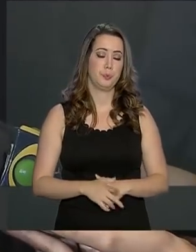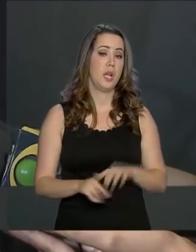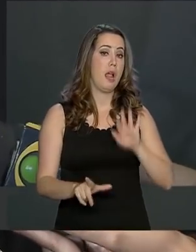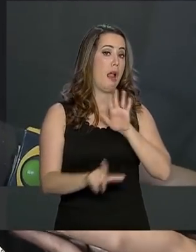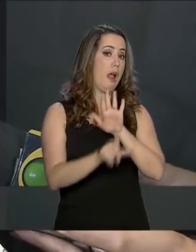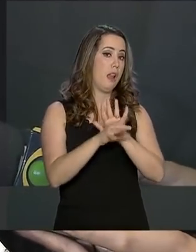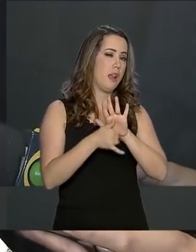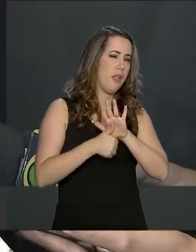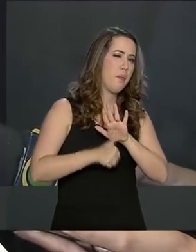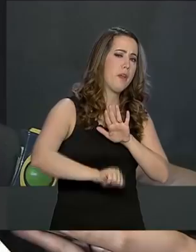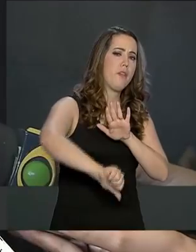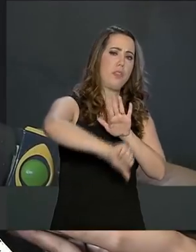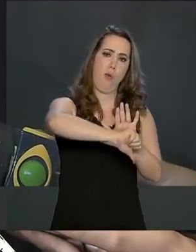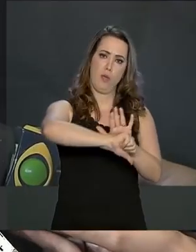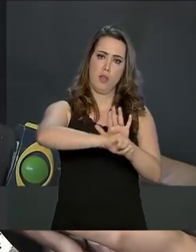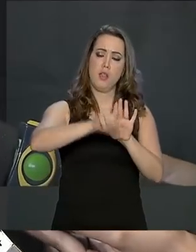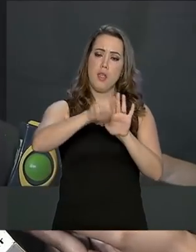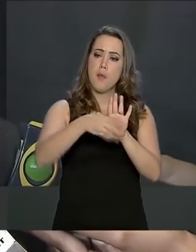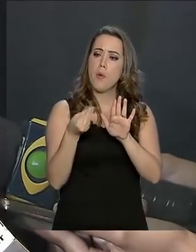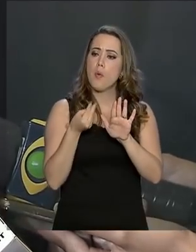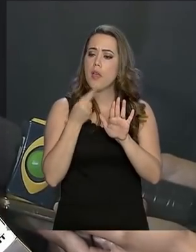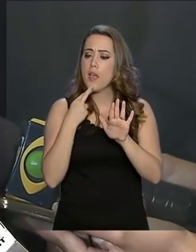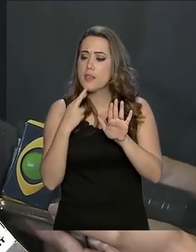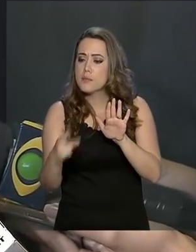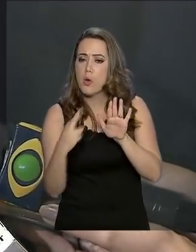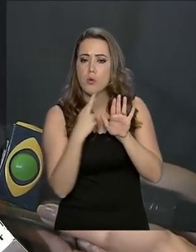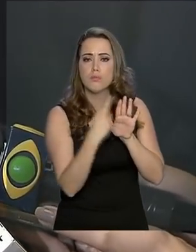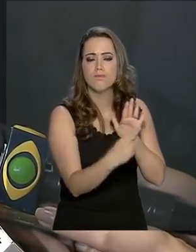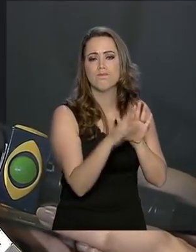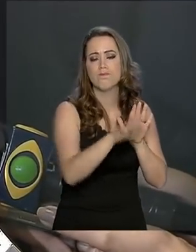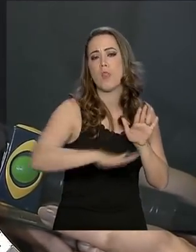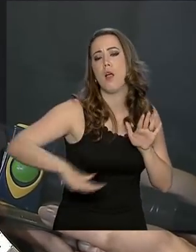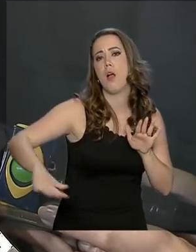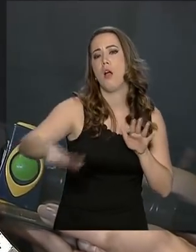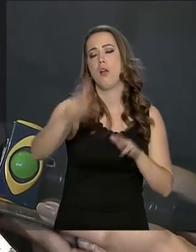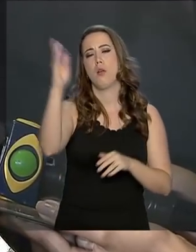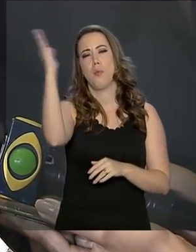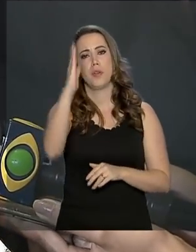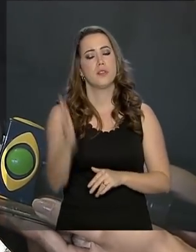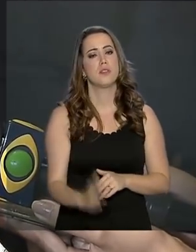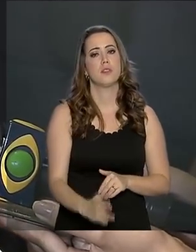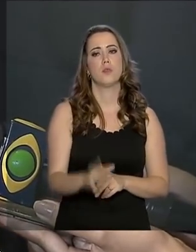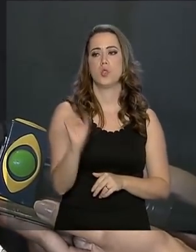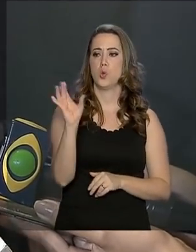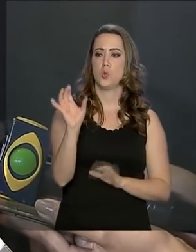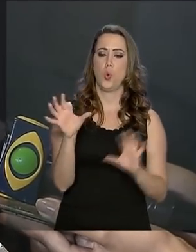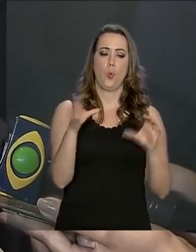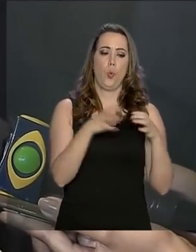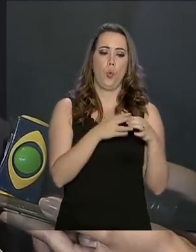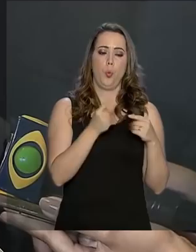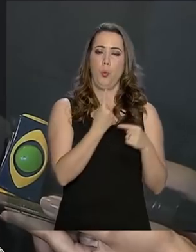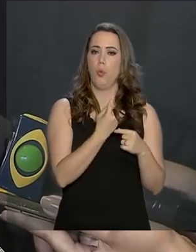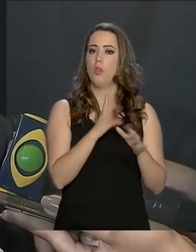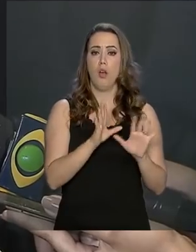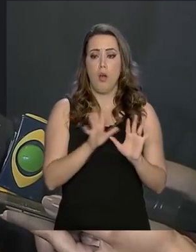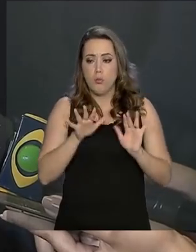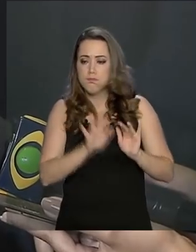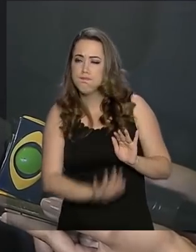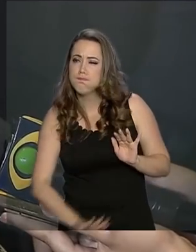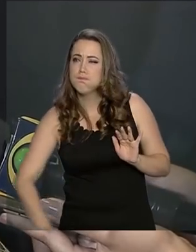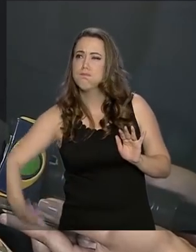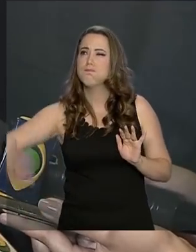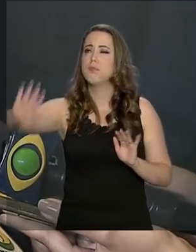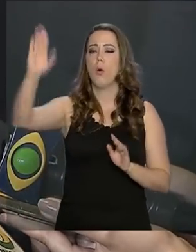é dar uma resposta à população brasileira e não apenas ao mercado, aos milhões de